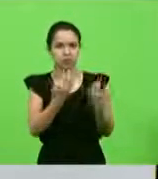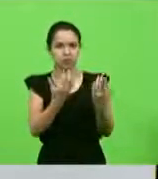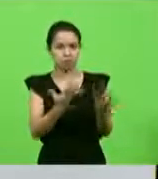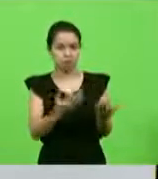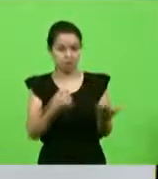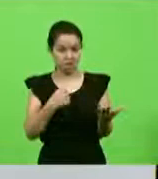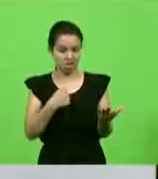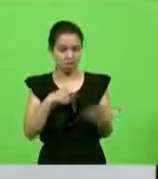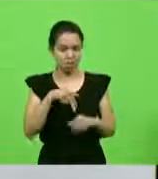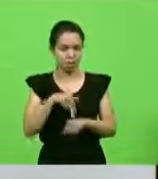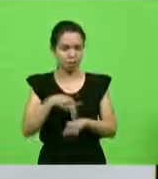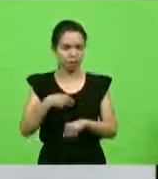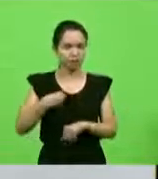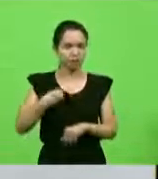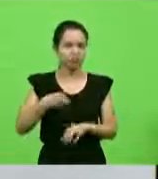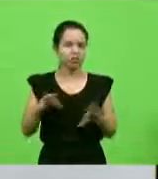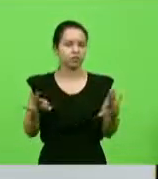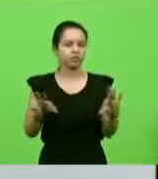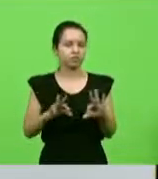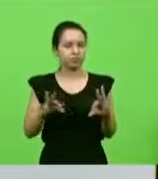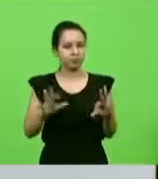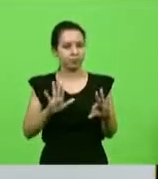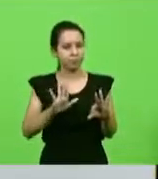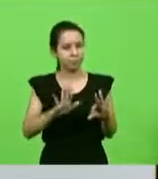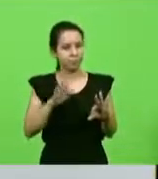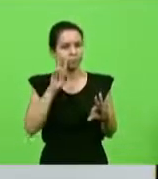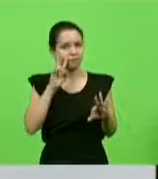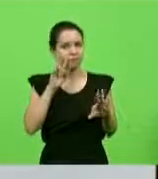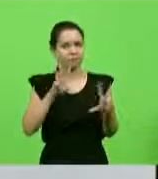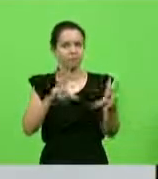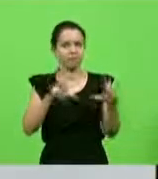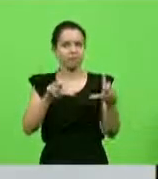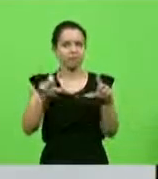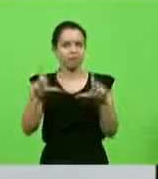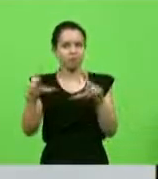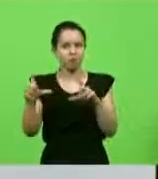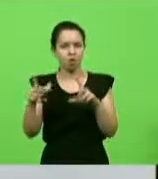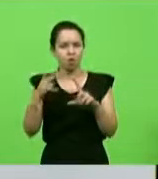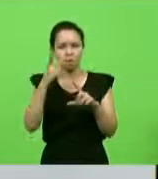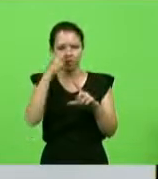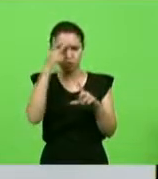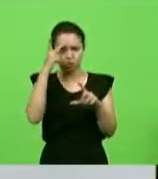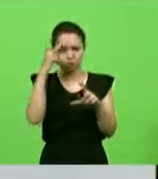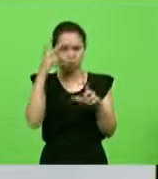Mas eu vi as fotos, deputado Márcio, e tinha muita gente,